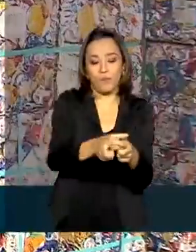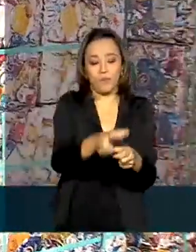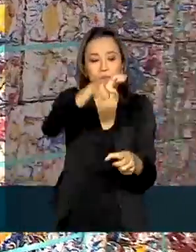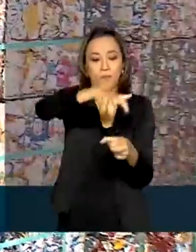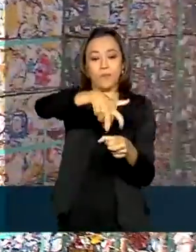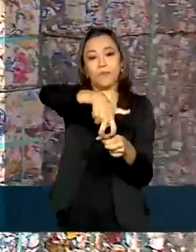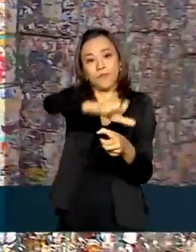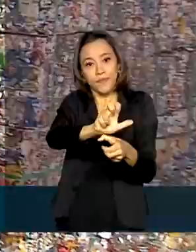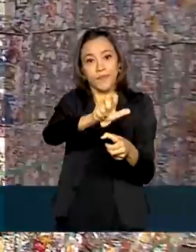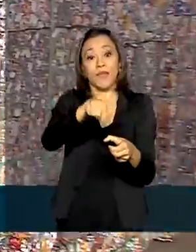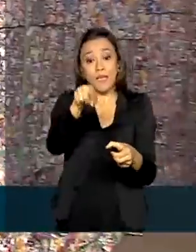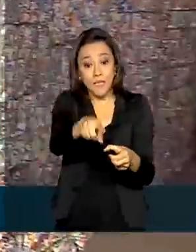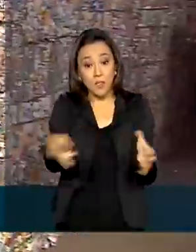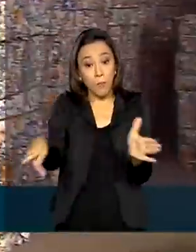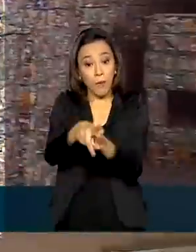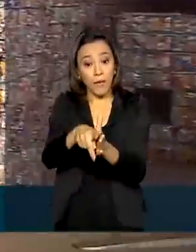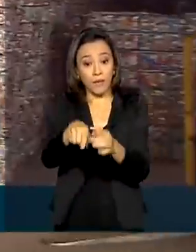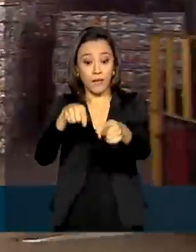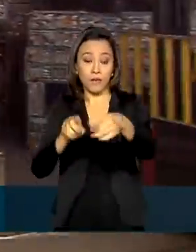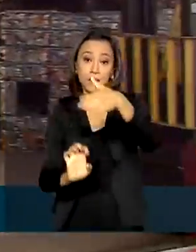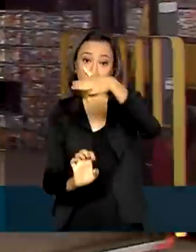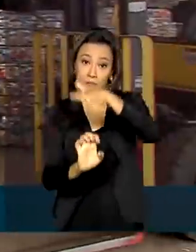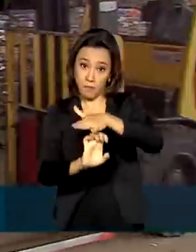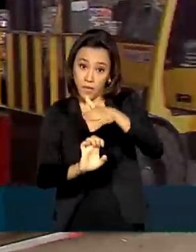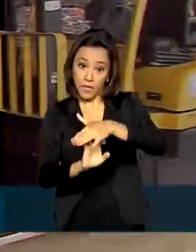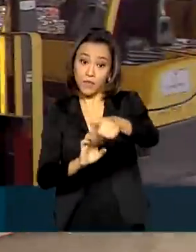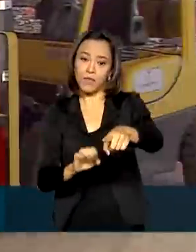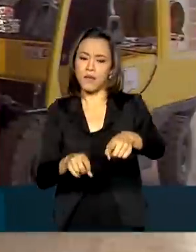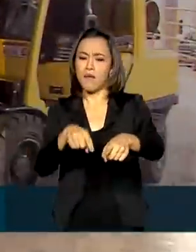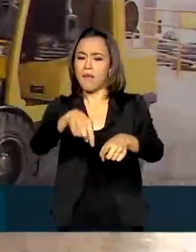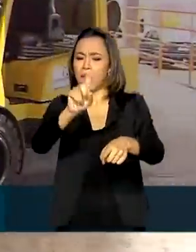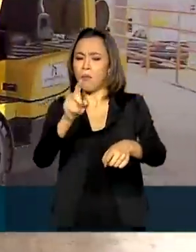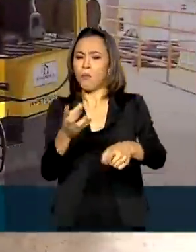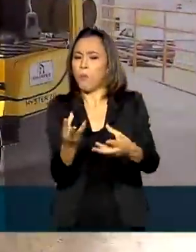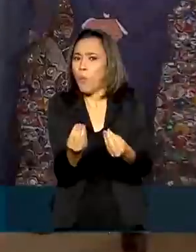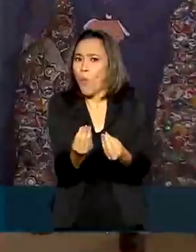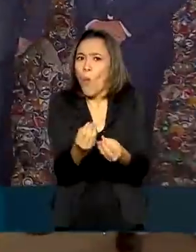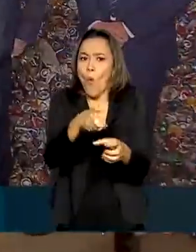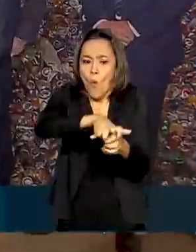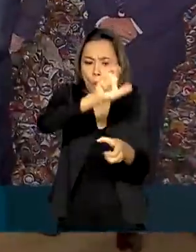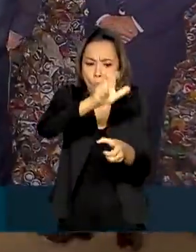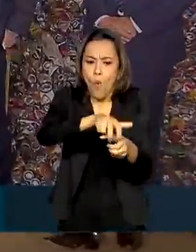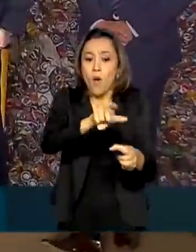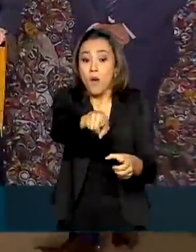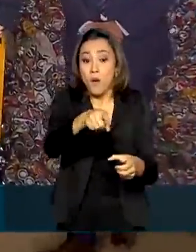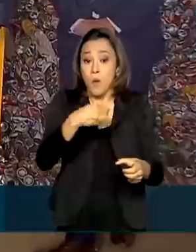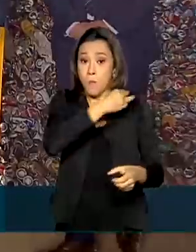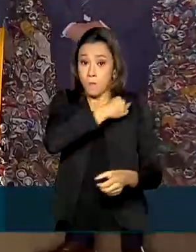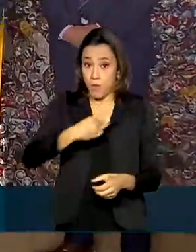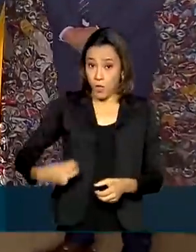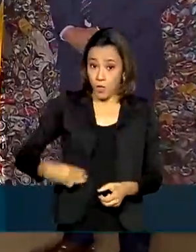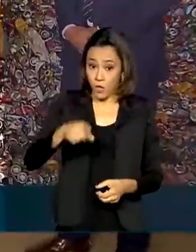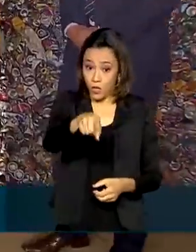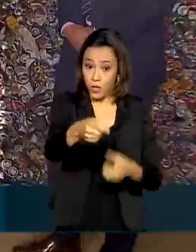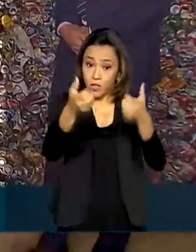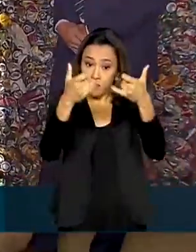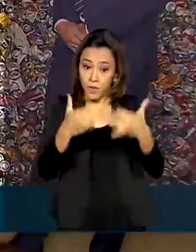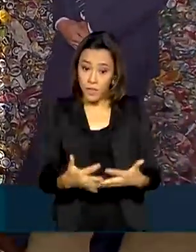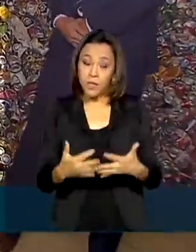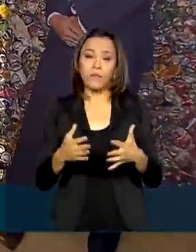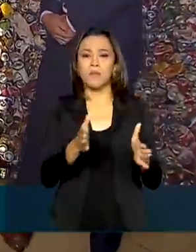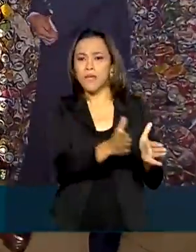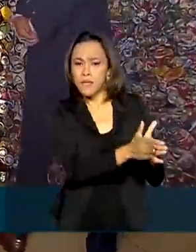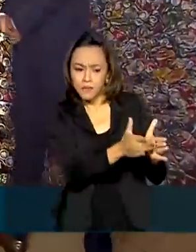privado, deve processar 800 toneladas de latas de alumínio por mês. Para o ministro do Meio Ambiente, a cadeia do alumínio